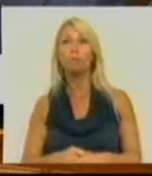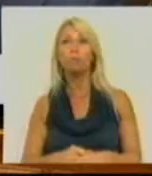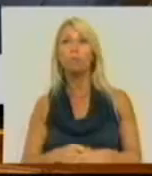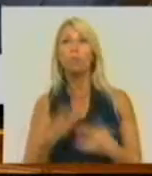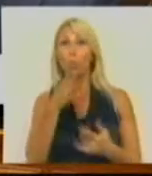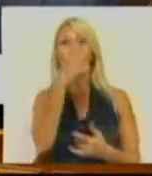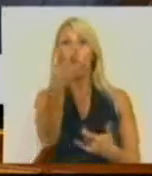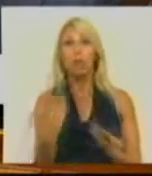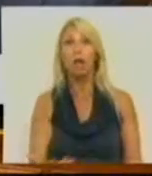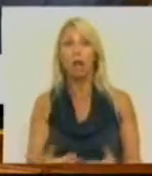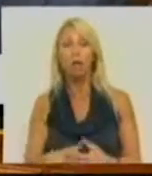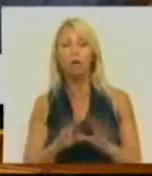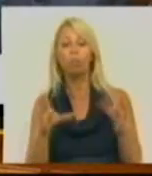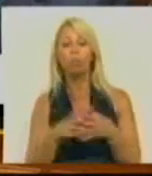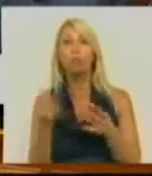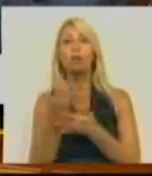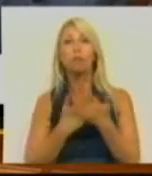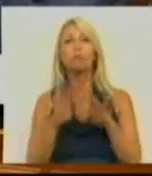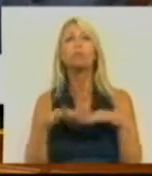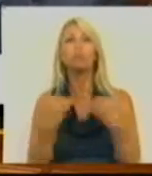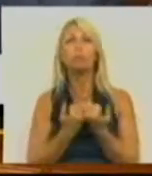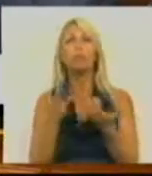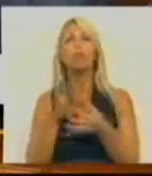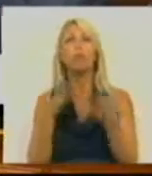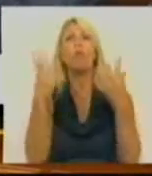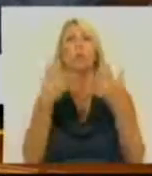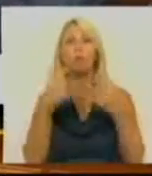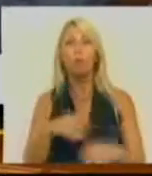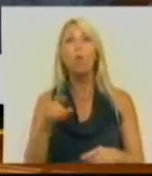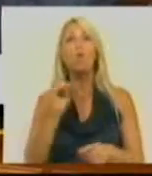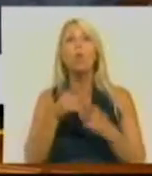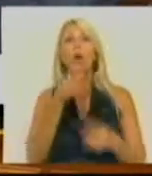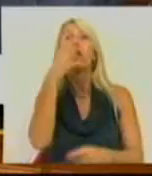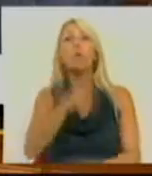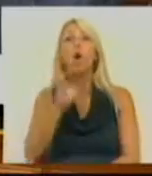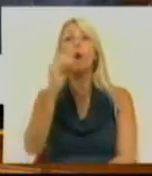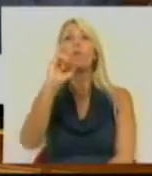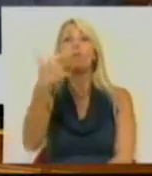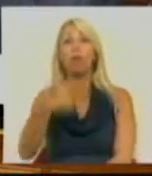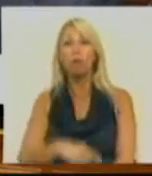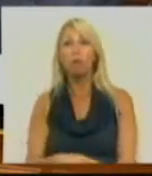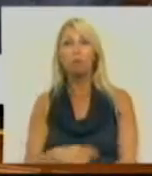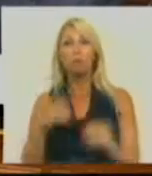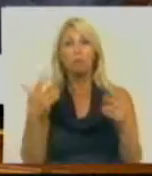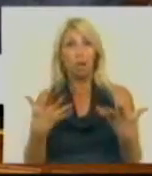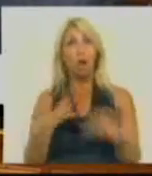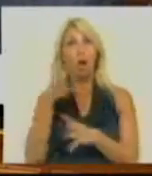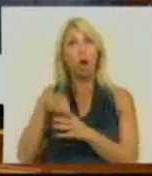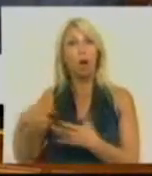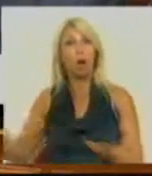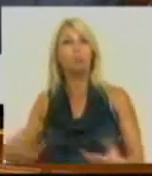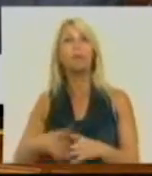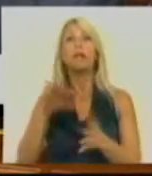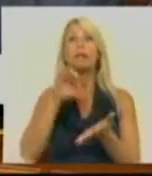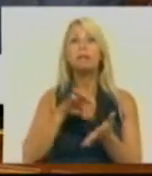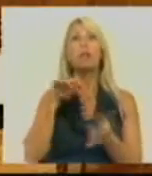que disse agora o Conselho Económico e Social sobre este orçamento. O que disse a OIT que está agora entre nós a sede e hoje